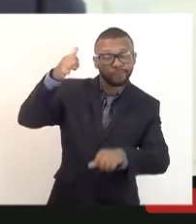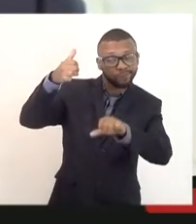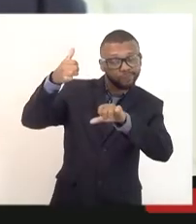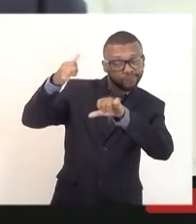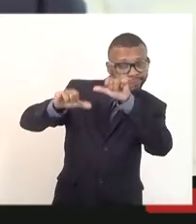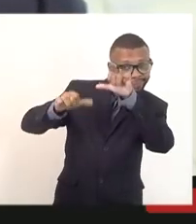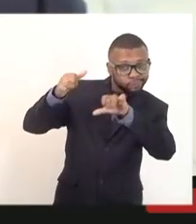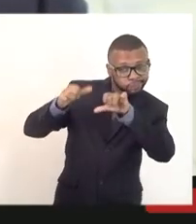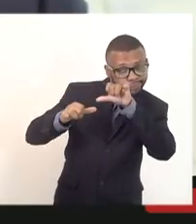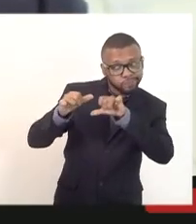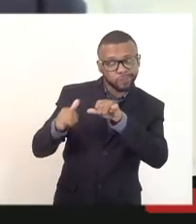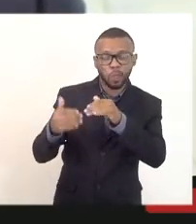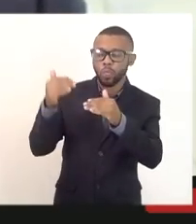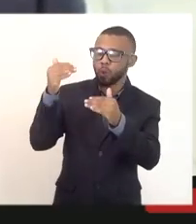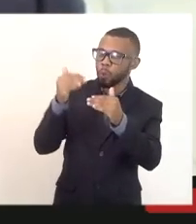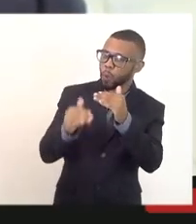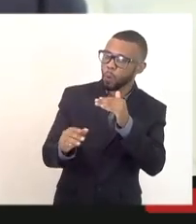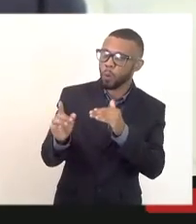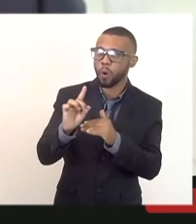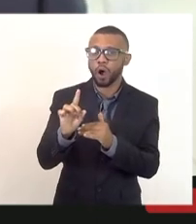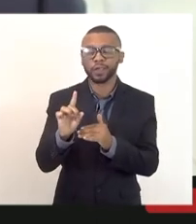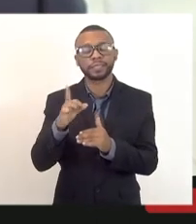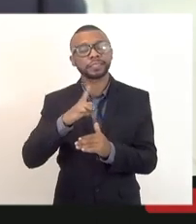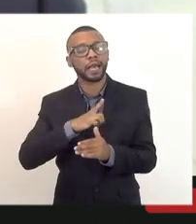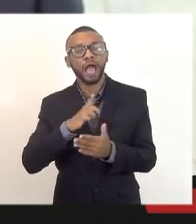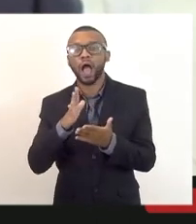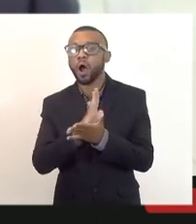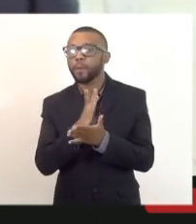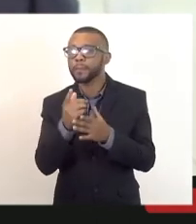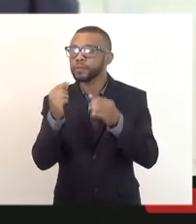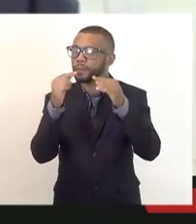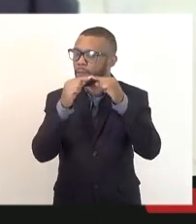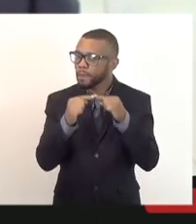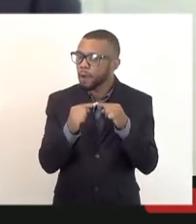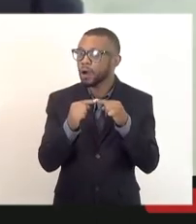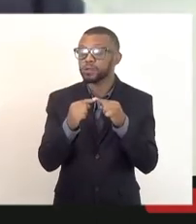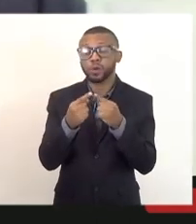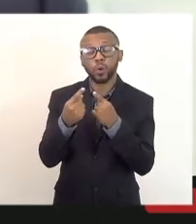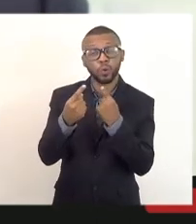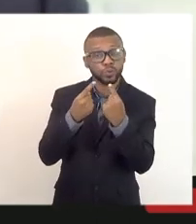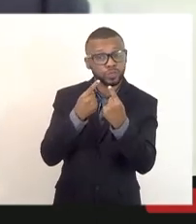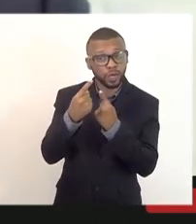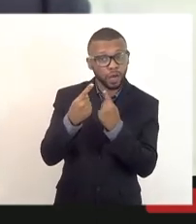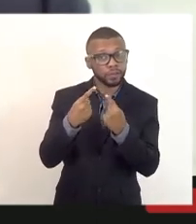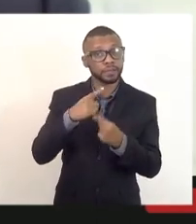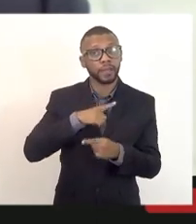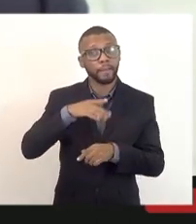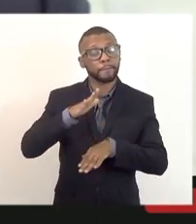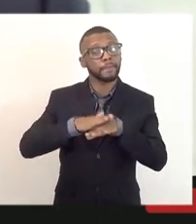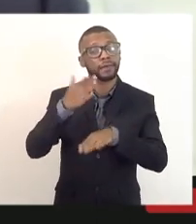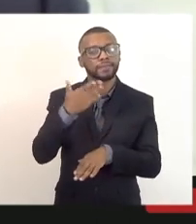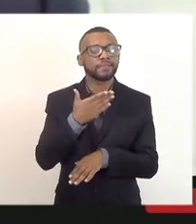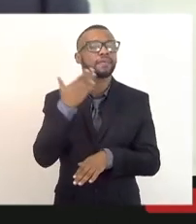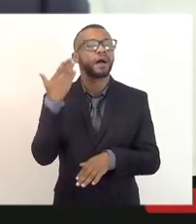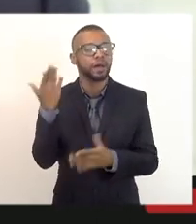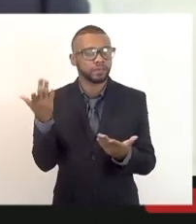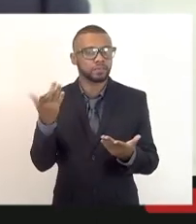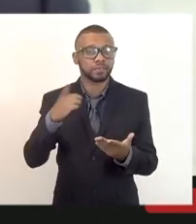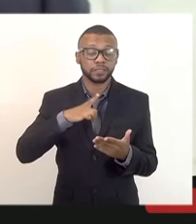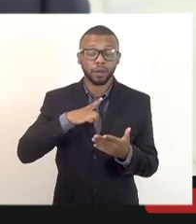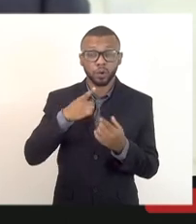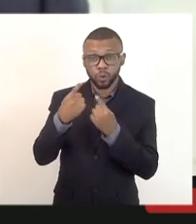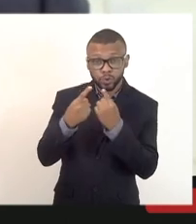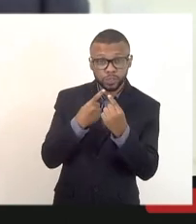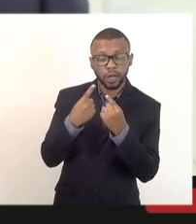a gente ainda tem alguma divergência, mas o diálogo está muito mais franco, muito mais facilitado e a PGE tem estado de fato de portas abertas